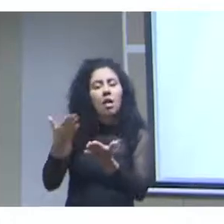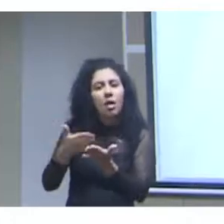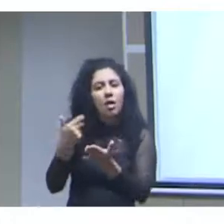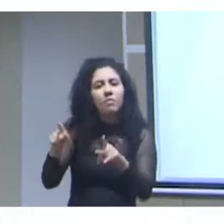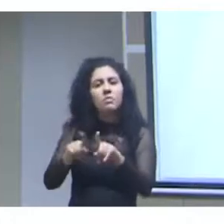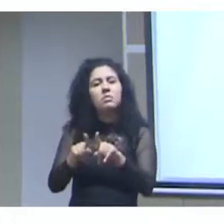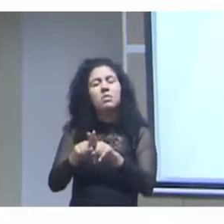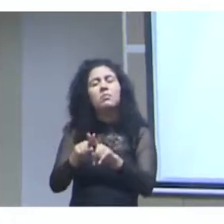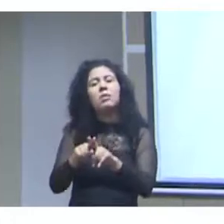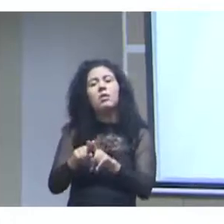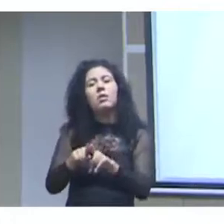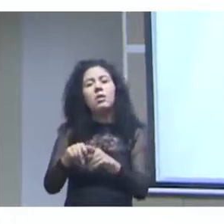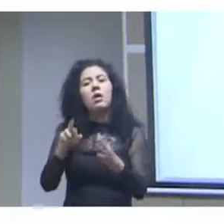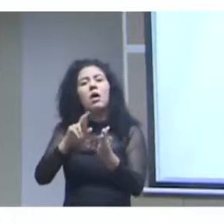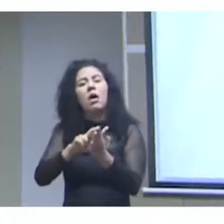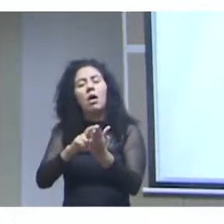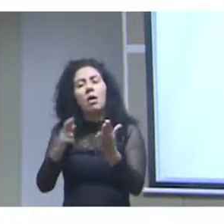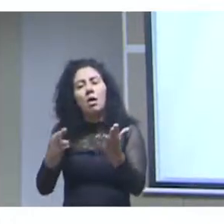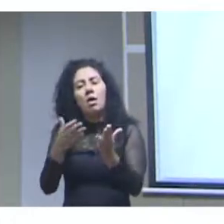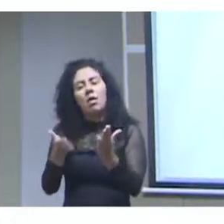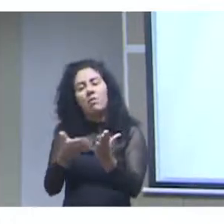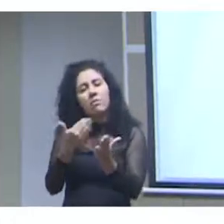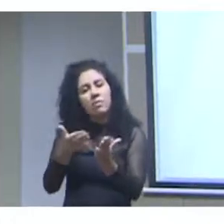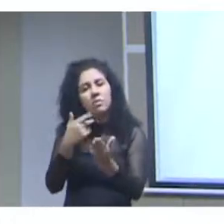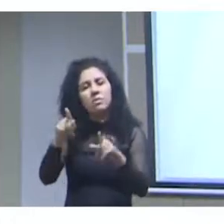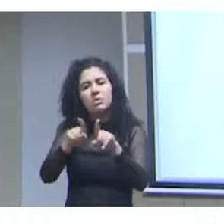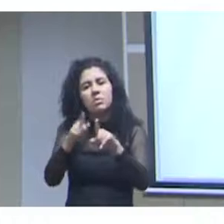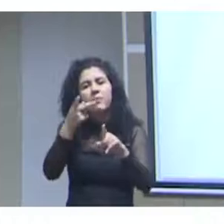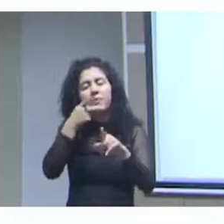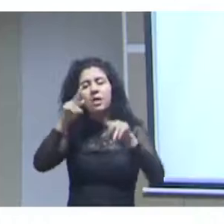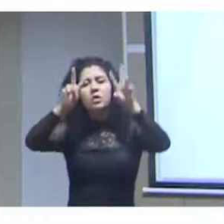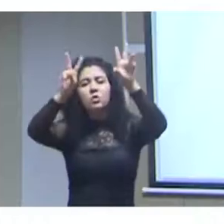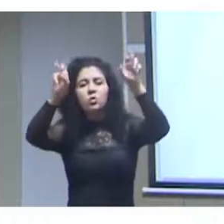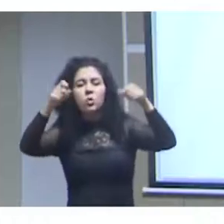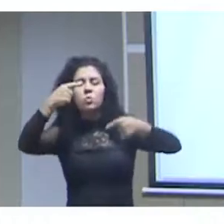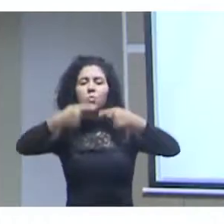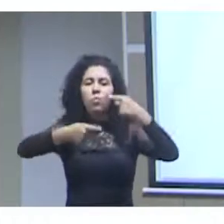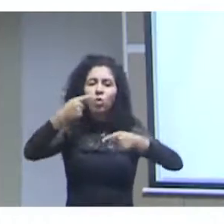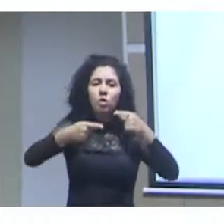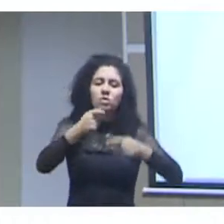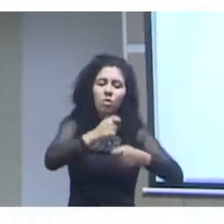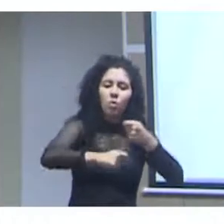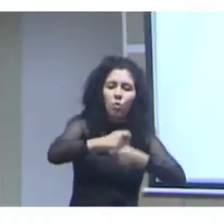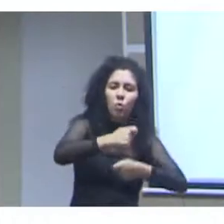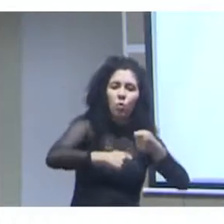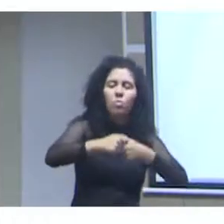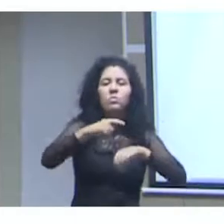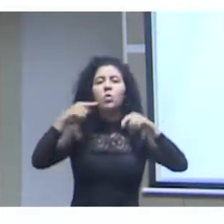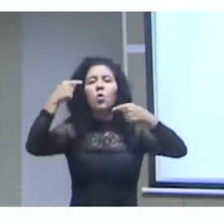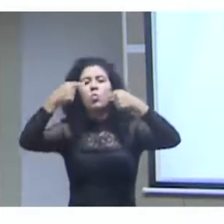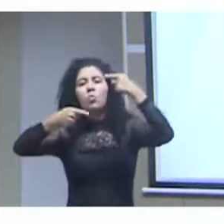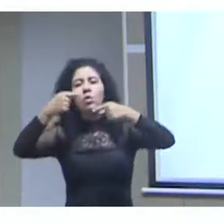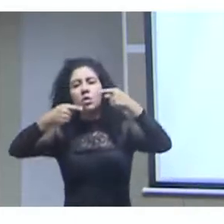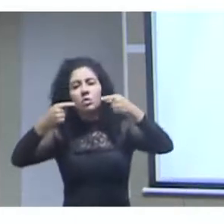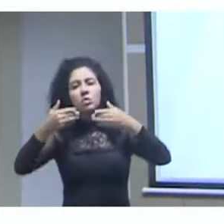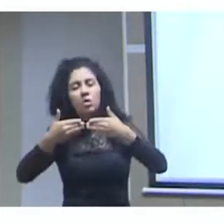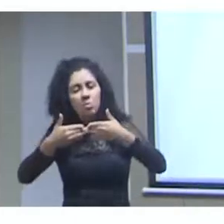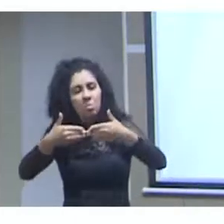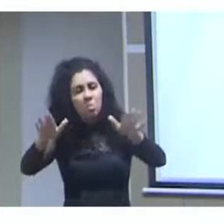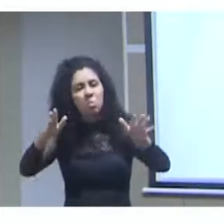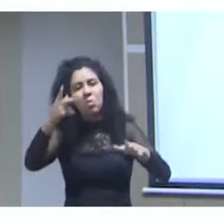políticas públicas planejamento de política econômica e as outras publicações além das